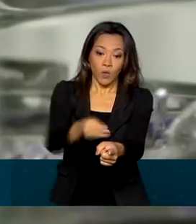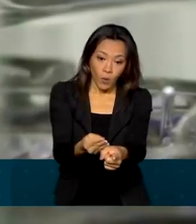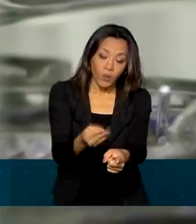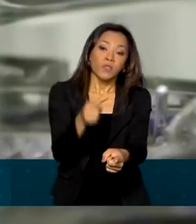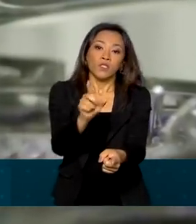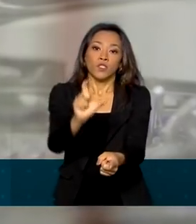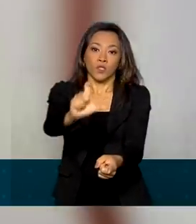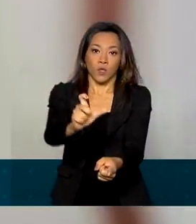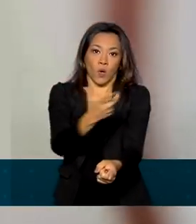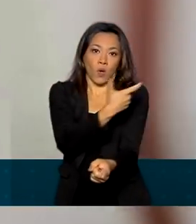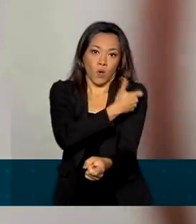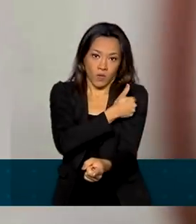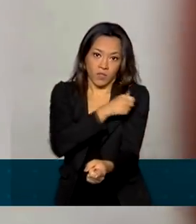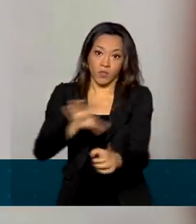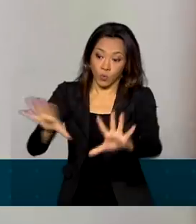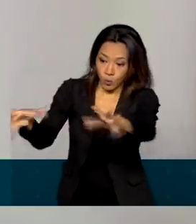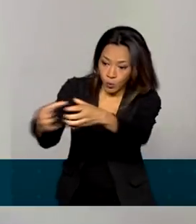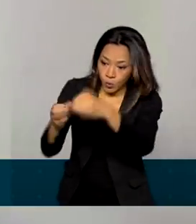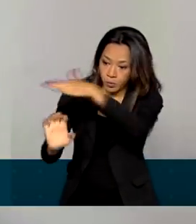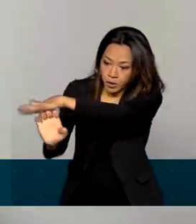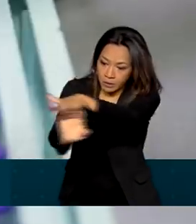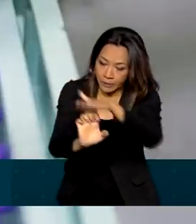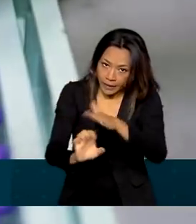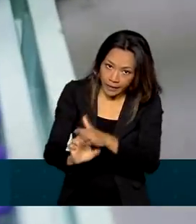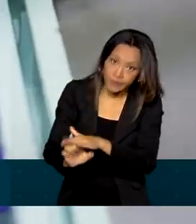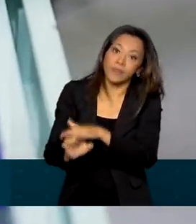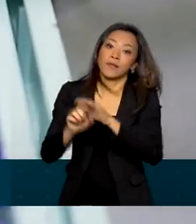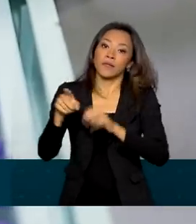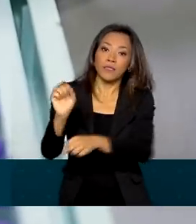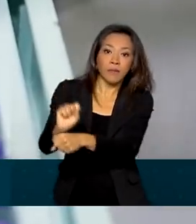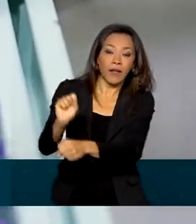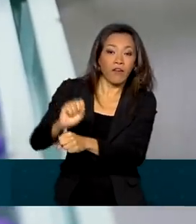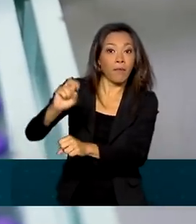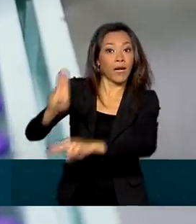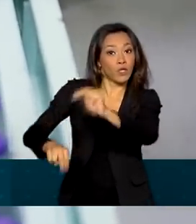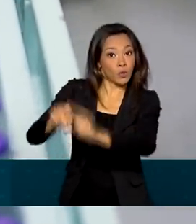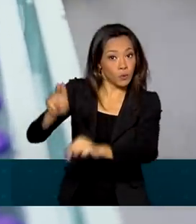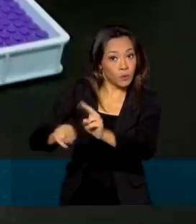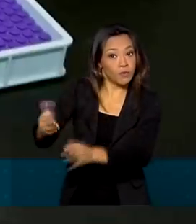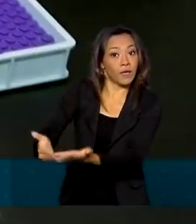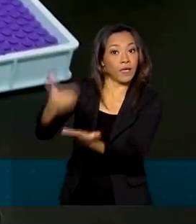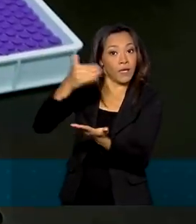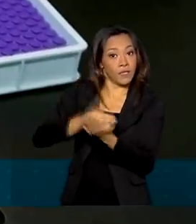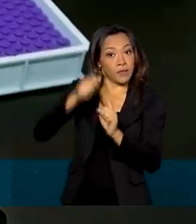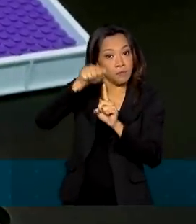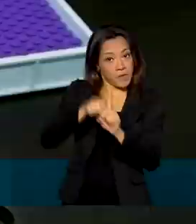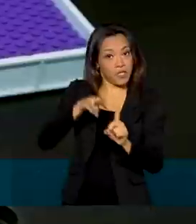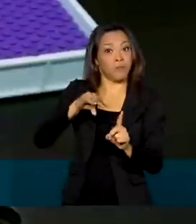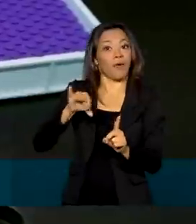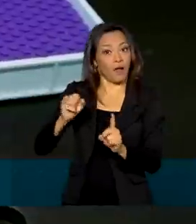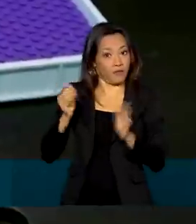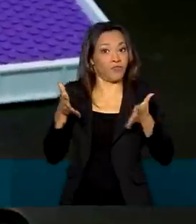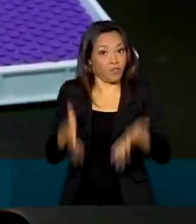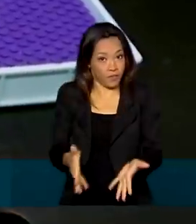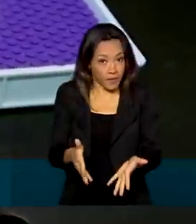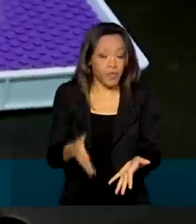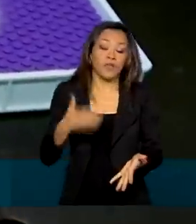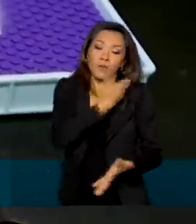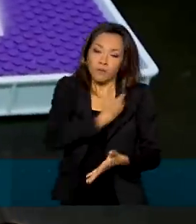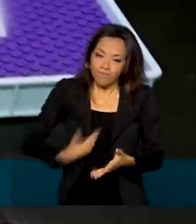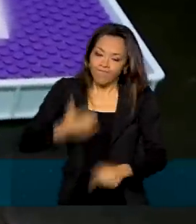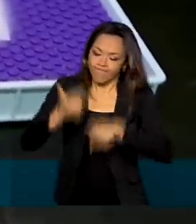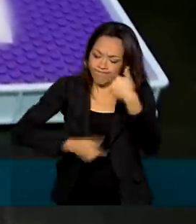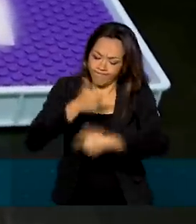internacional COVAX Facility, que era aguardado para junho, deve chegar em maio. E o governo tem trabalhado para evitar